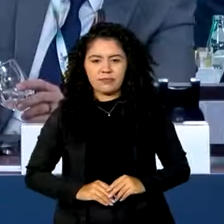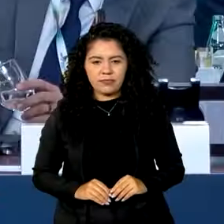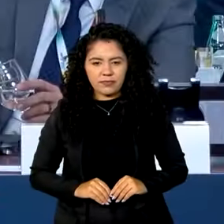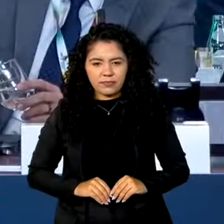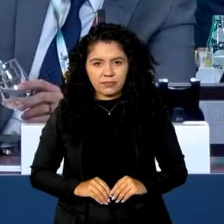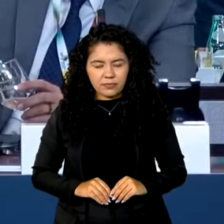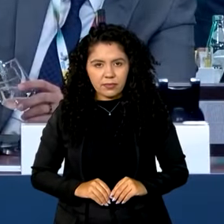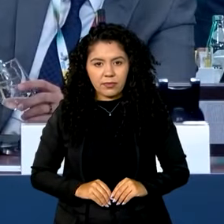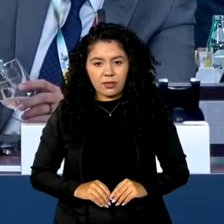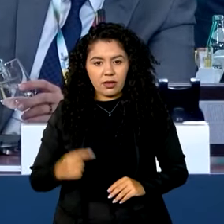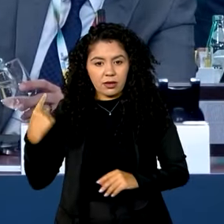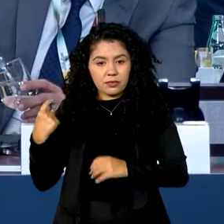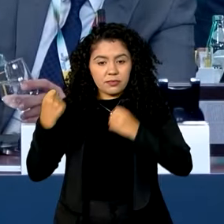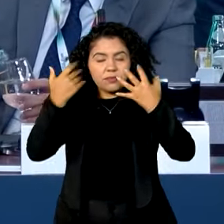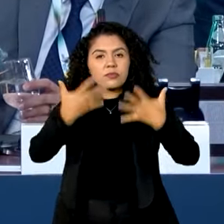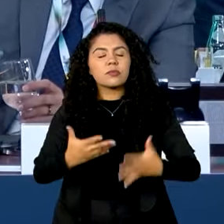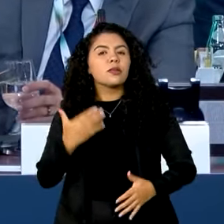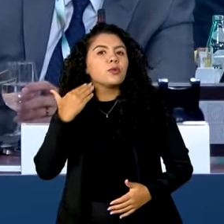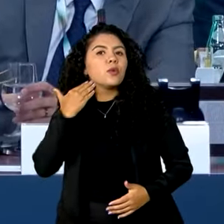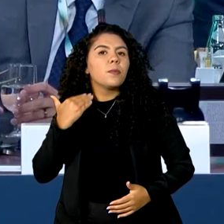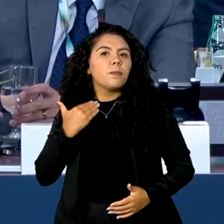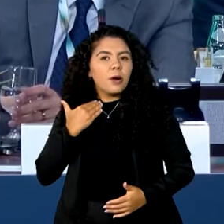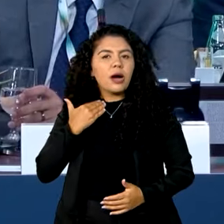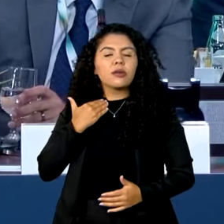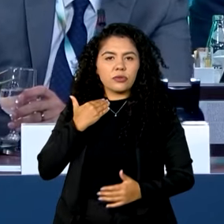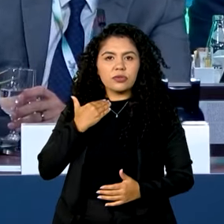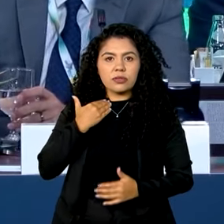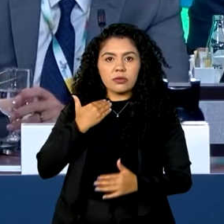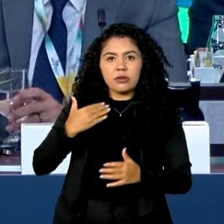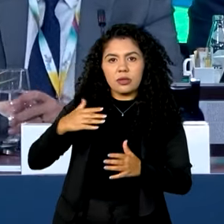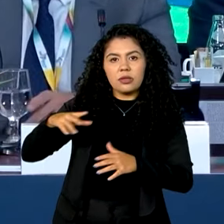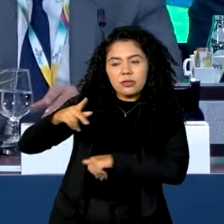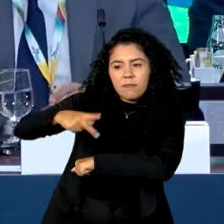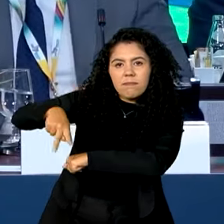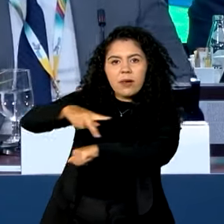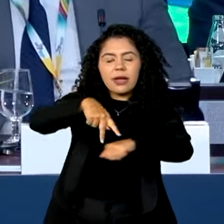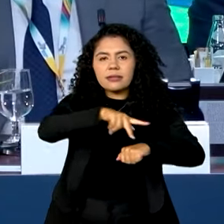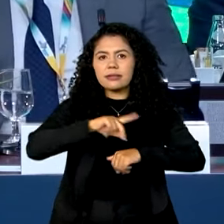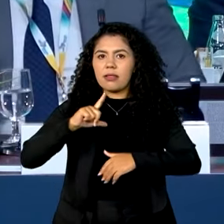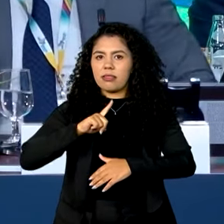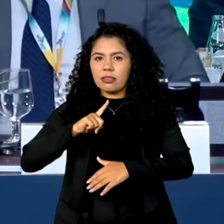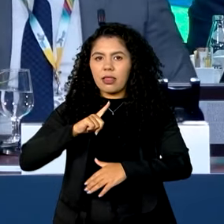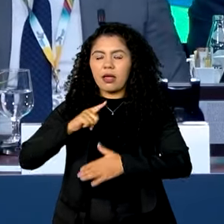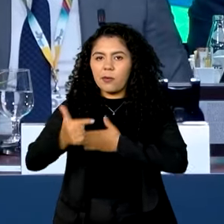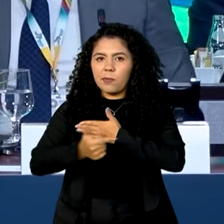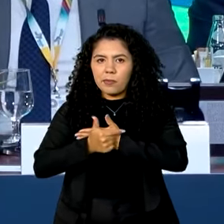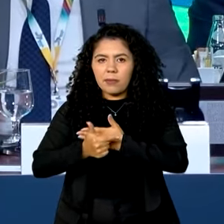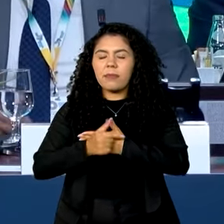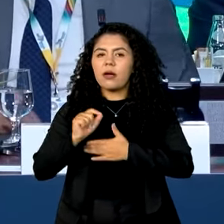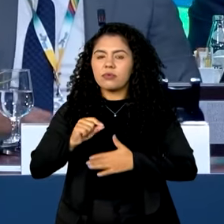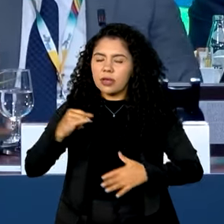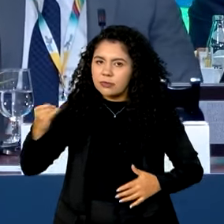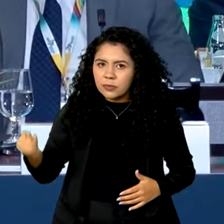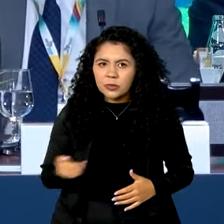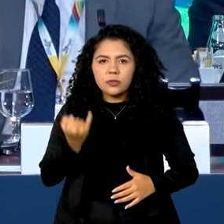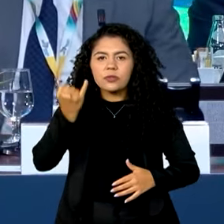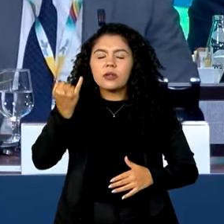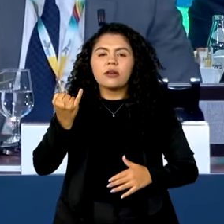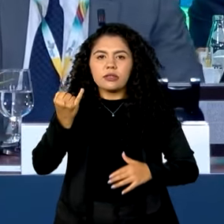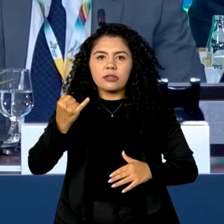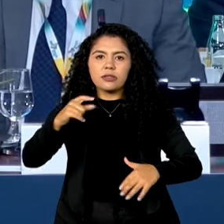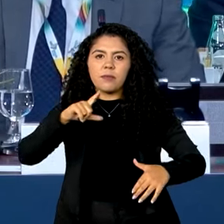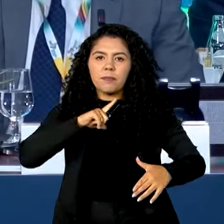Os bancos multilaterais de desenvolvimento têm um papel crucial na construção de um mundo mais justo e sustentável.